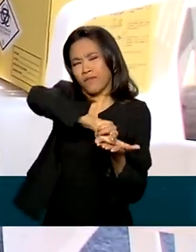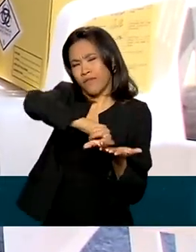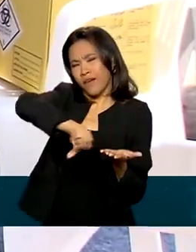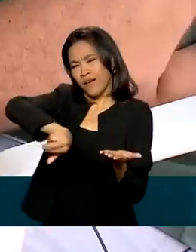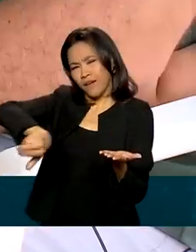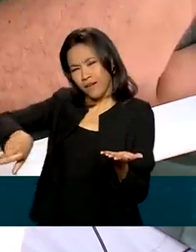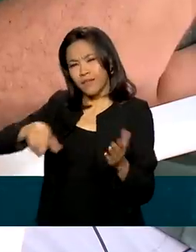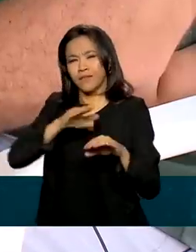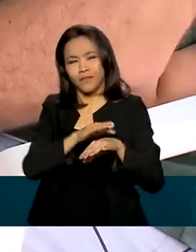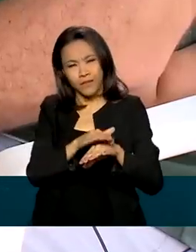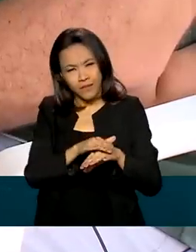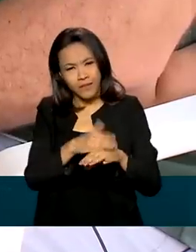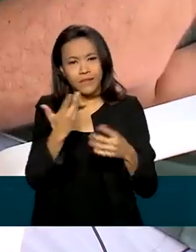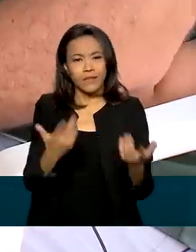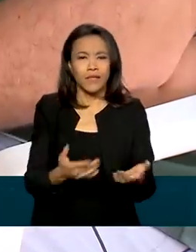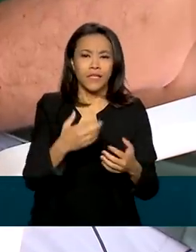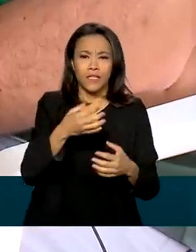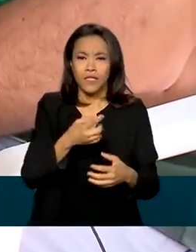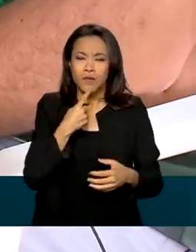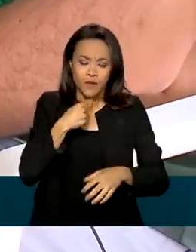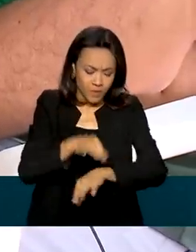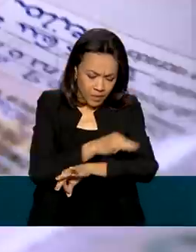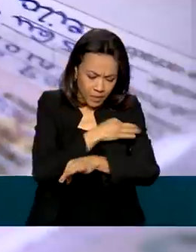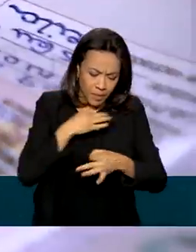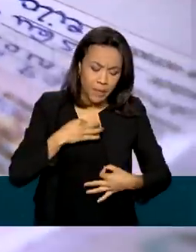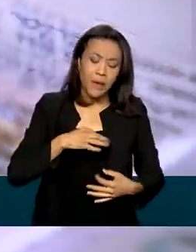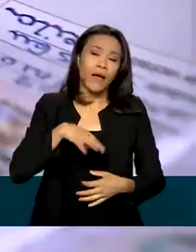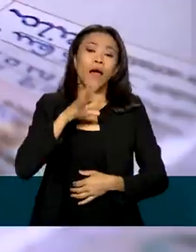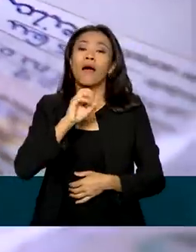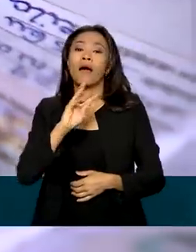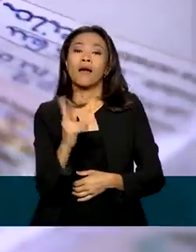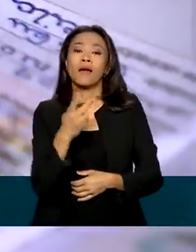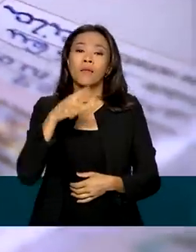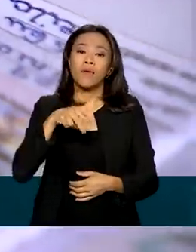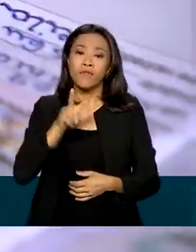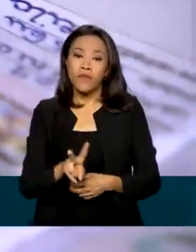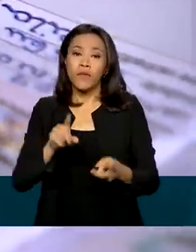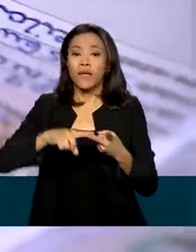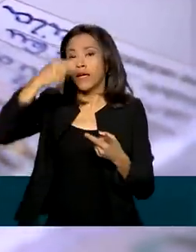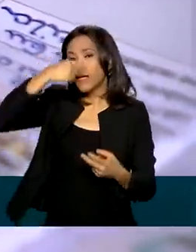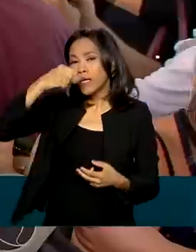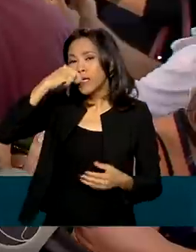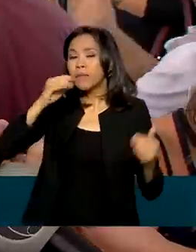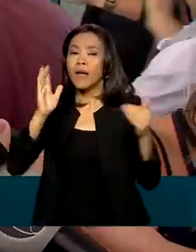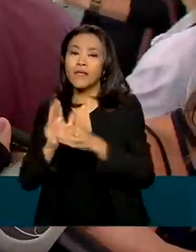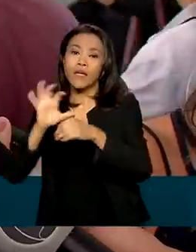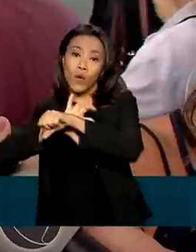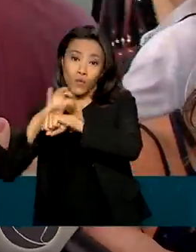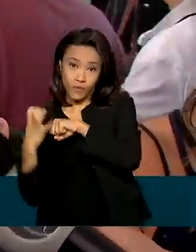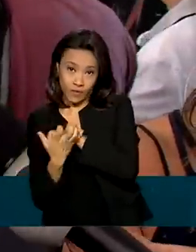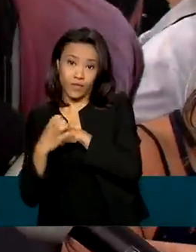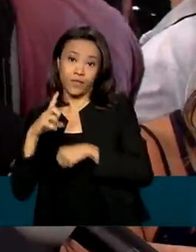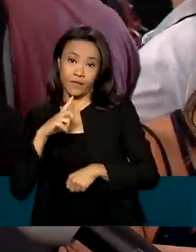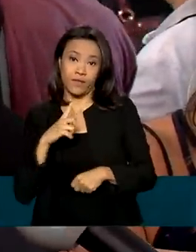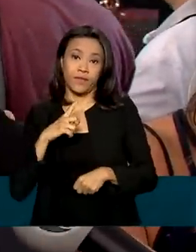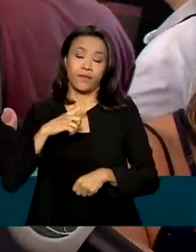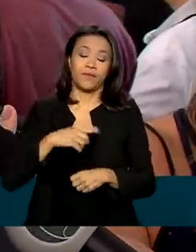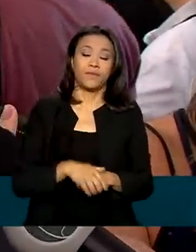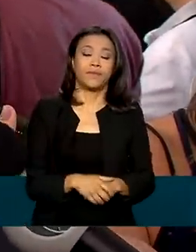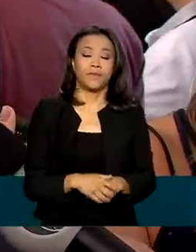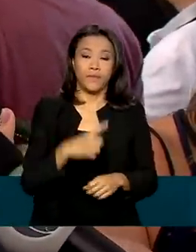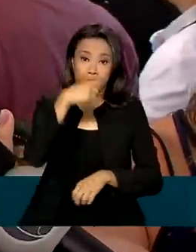doenças, desde sarampo a HPV, da influenza até a COVID. Ao longo desses 32 anos,